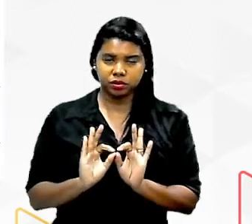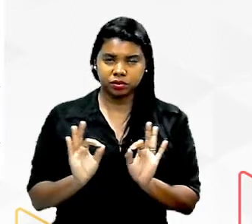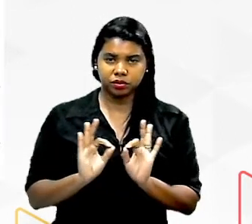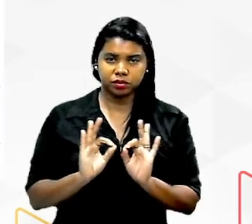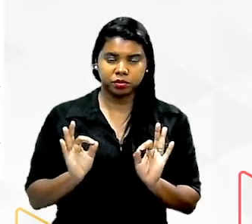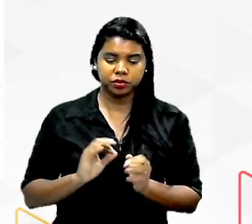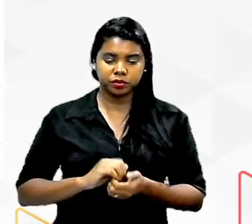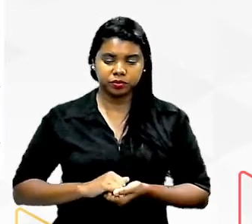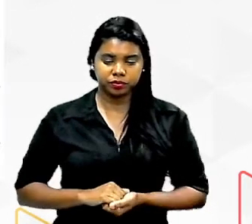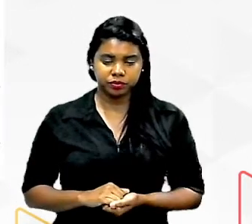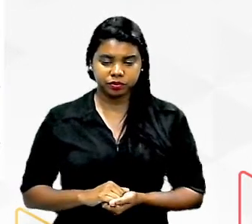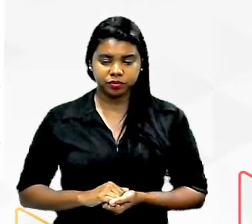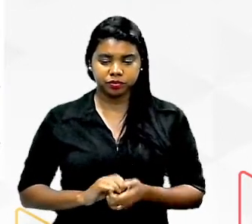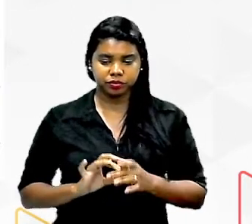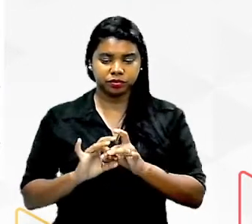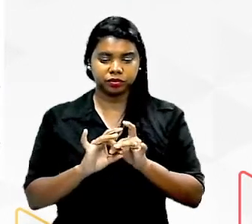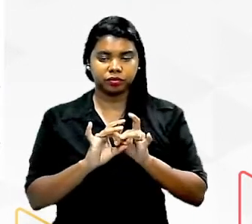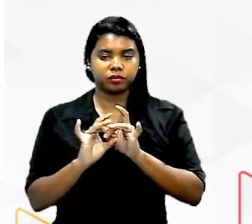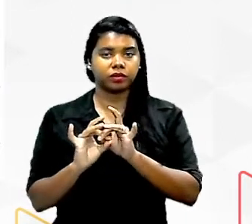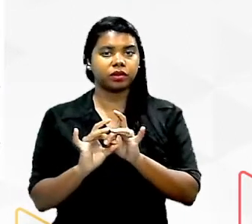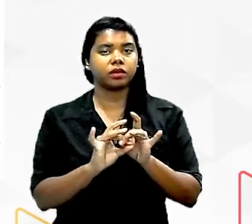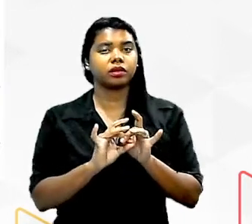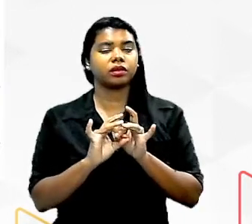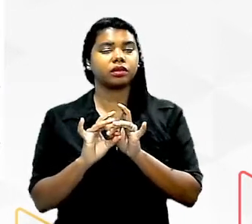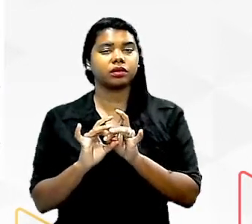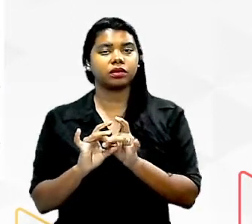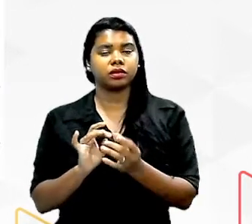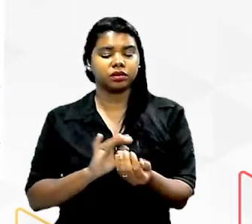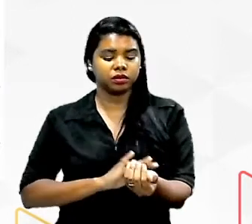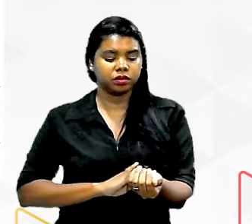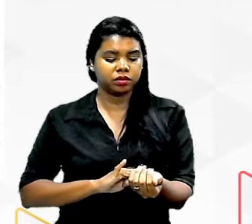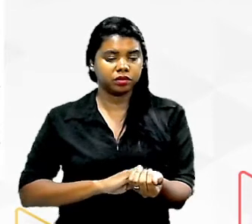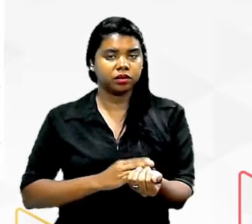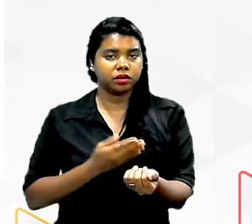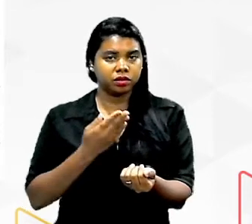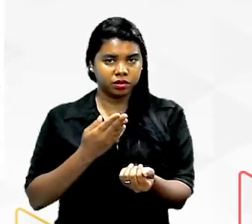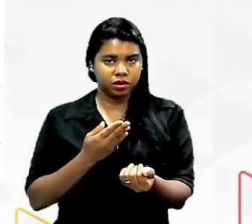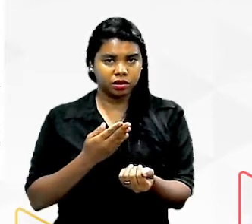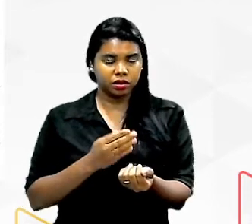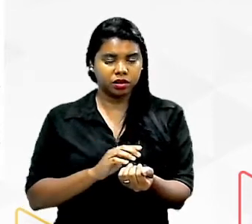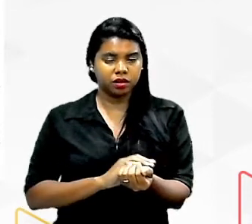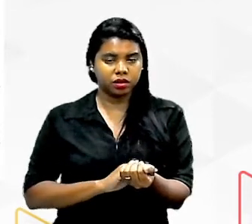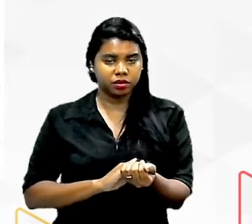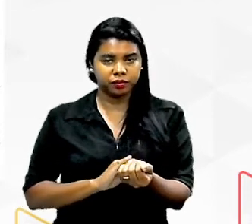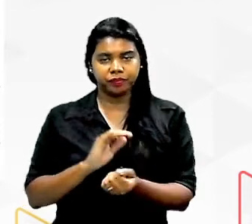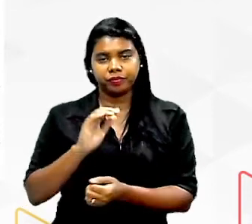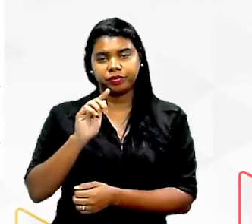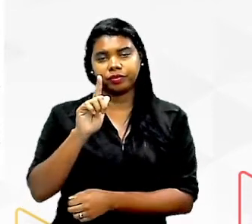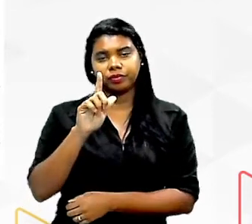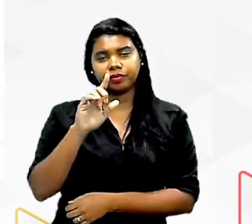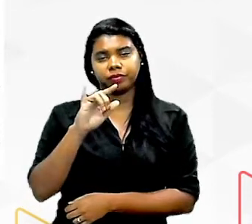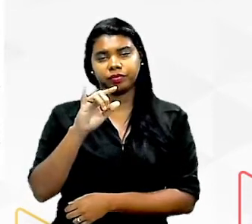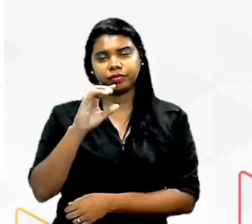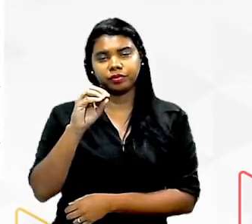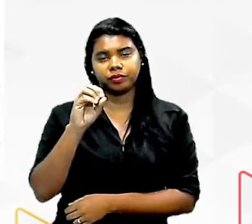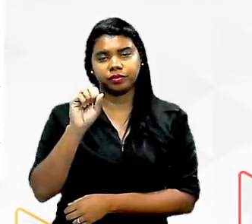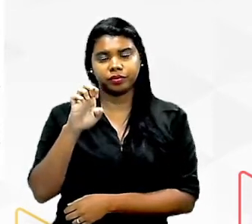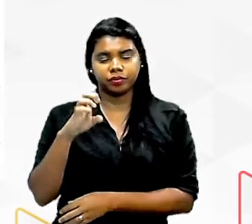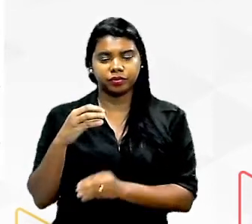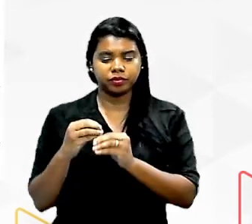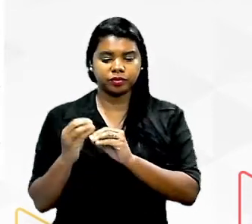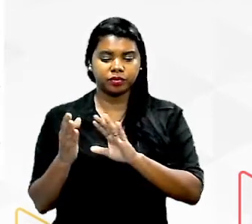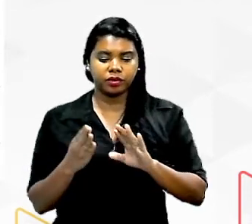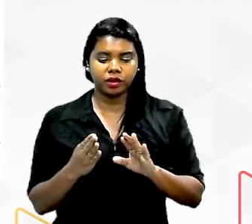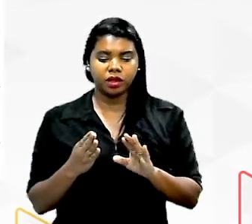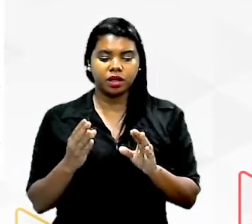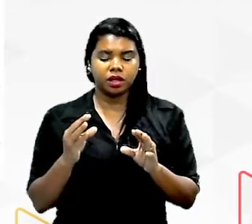uma união entre a glicose e a frutose sempre que eu faço a junção desses carboid